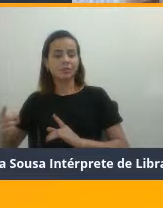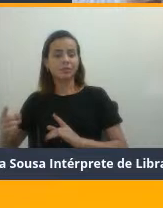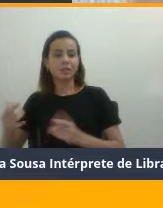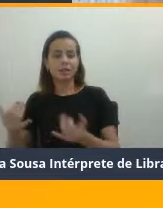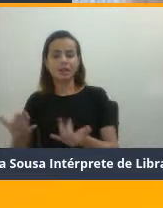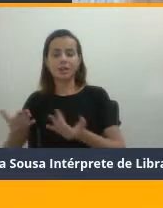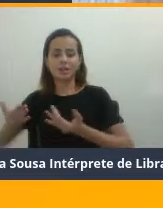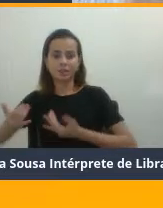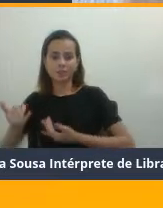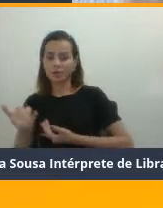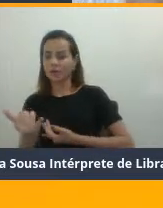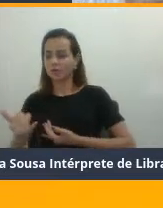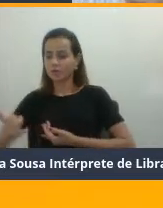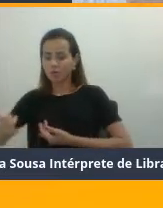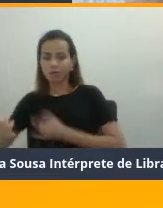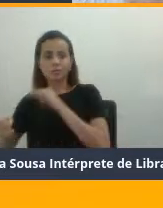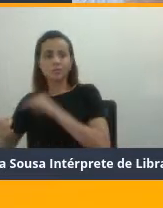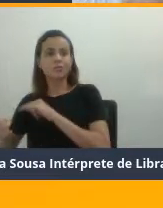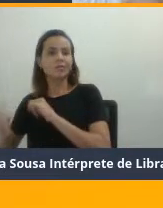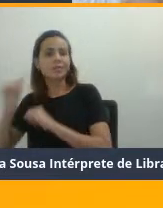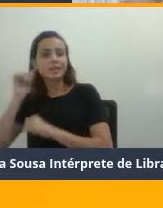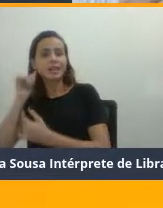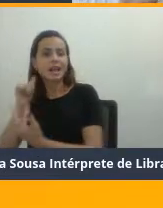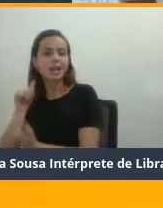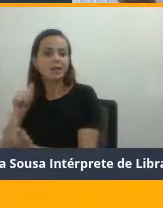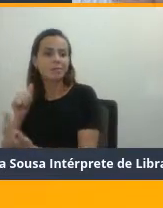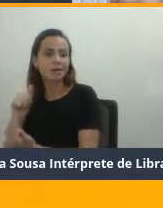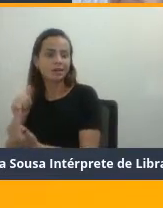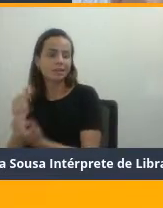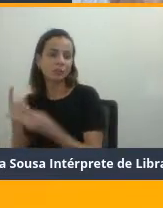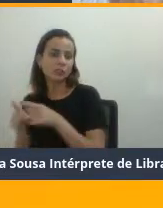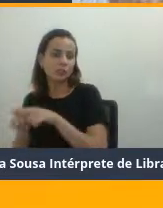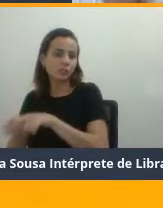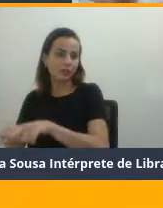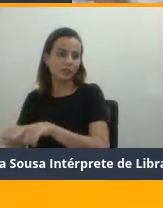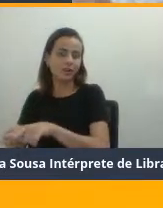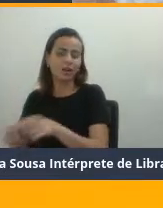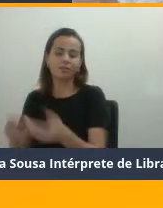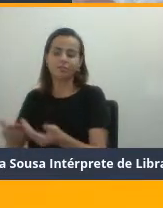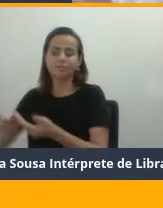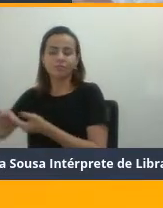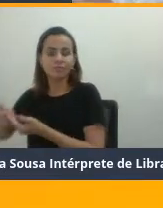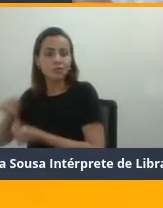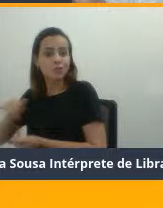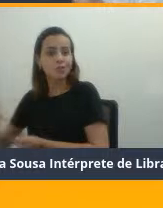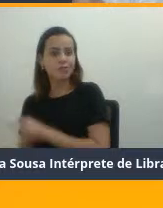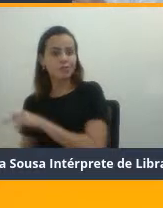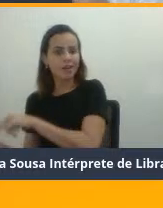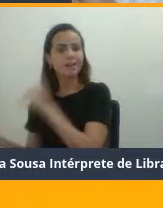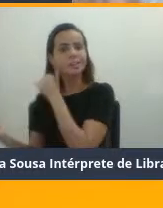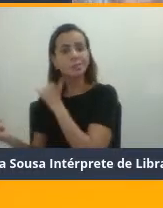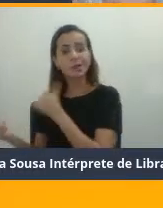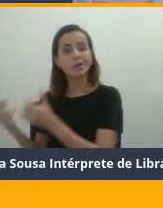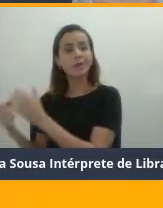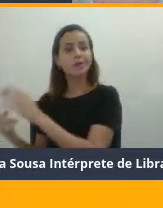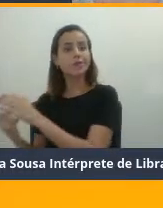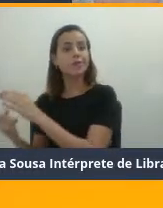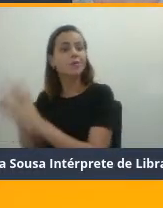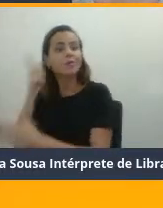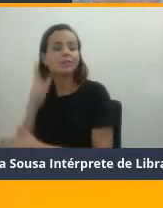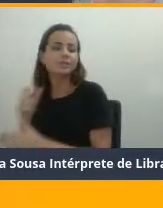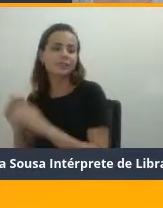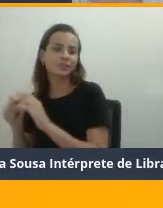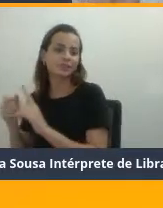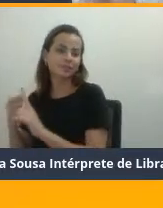da sua irmã gêmea. Então, é bem interessante. E aí, que acontece? Hoje, na Europa, principalmente em